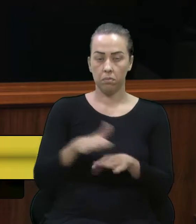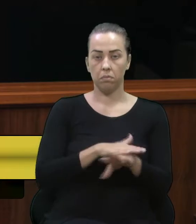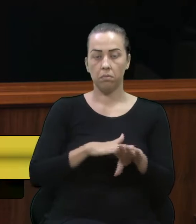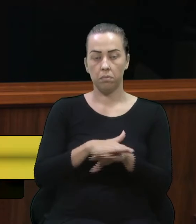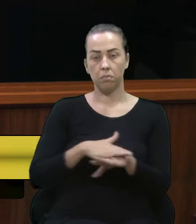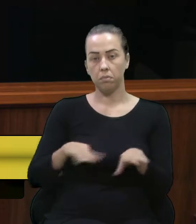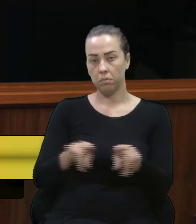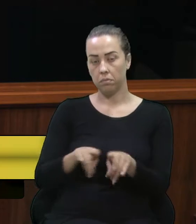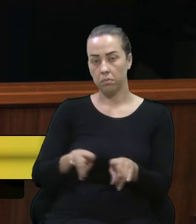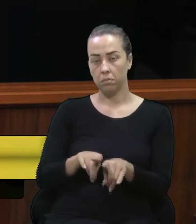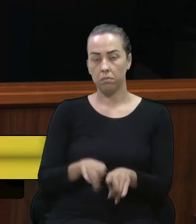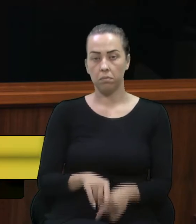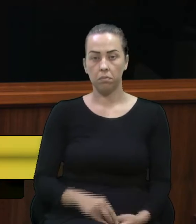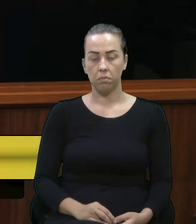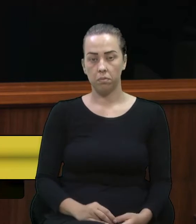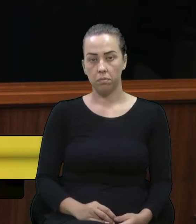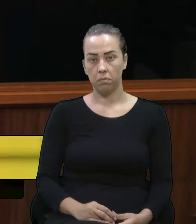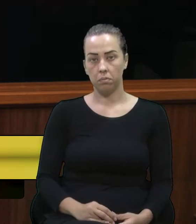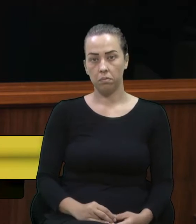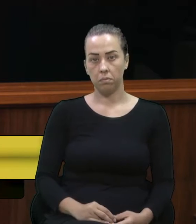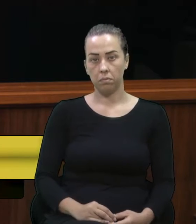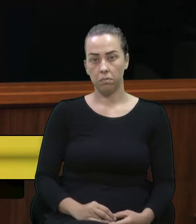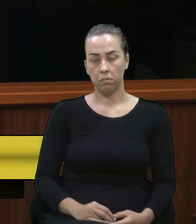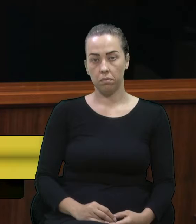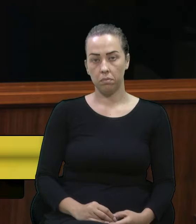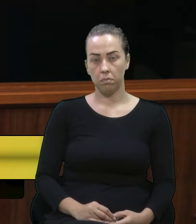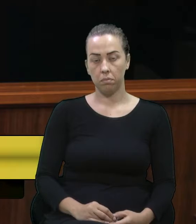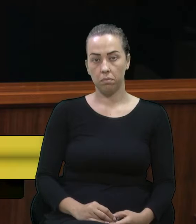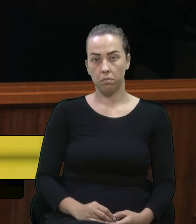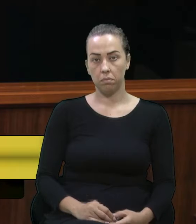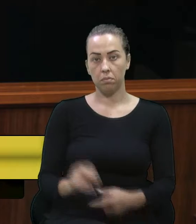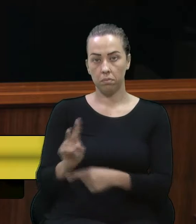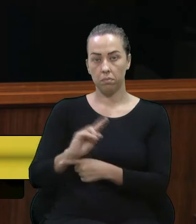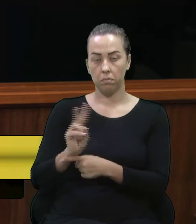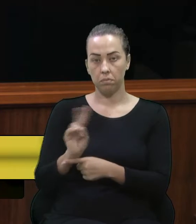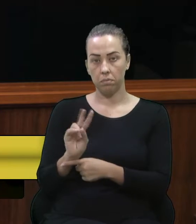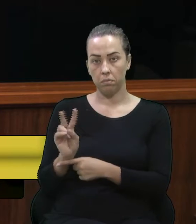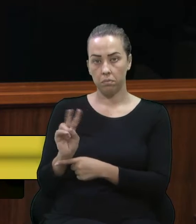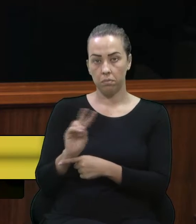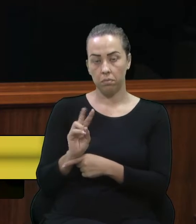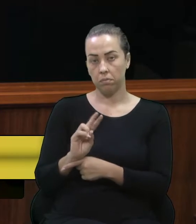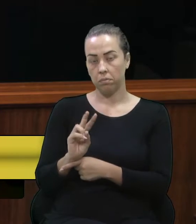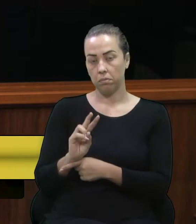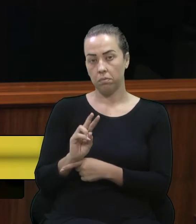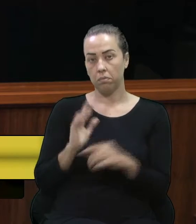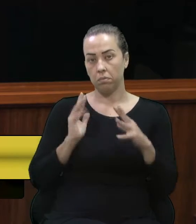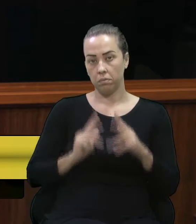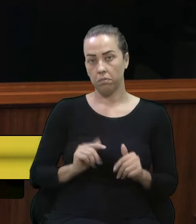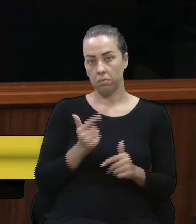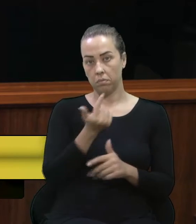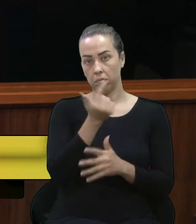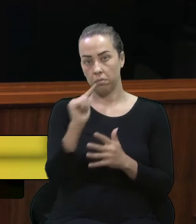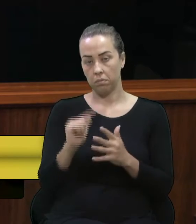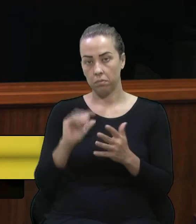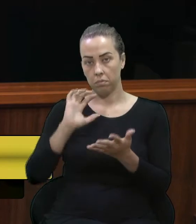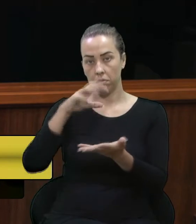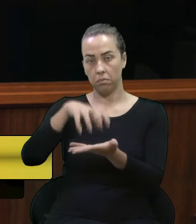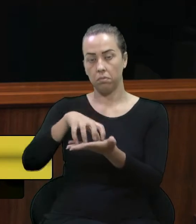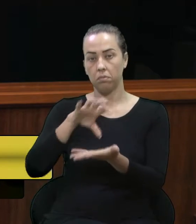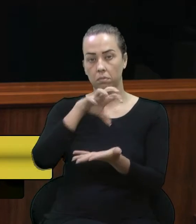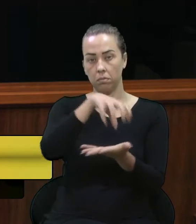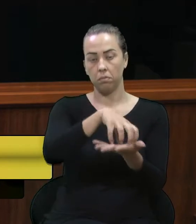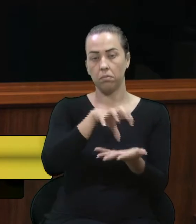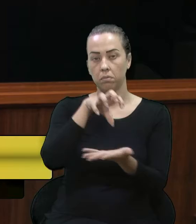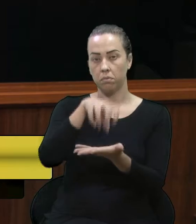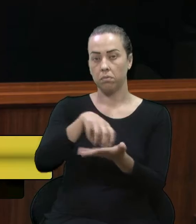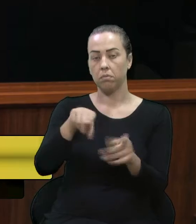E nós precisamos de uma Vigilância Sanitária e dos outros órgãos, não só a Visa, como